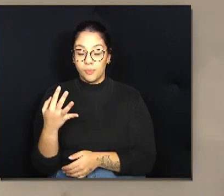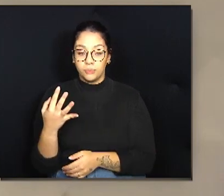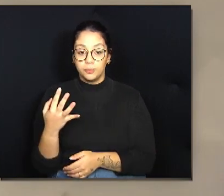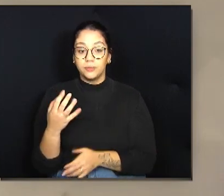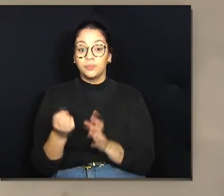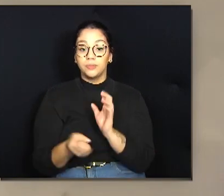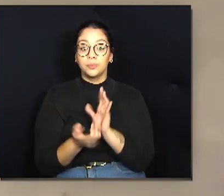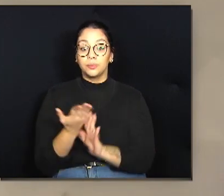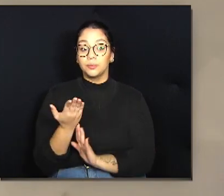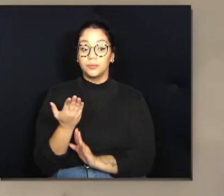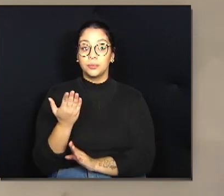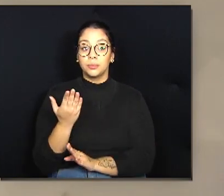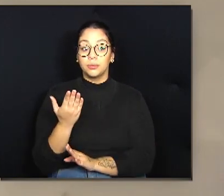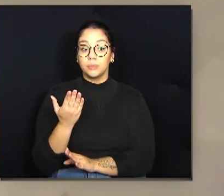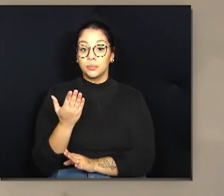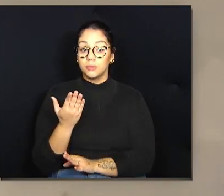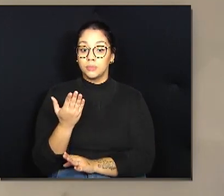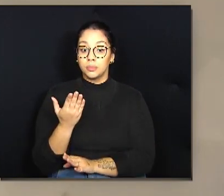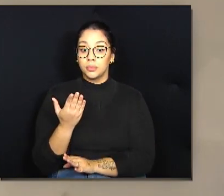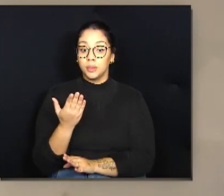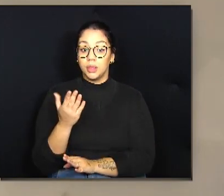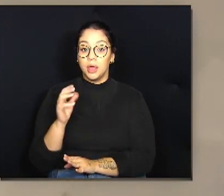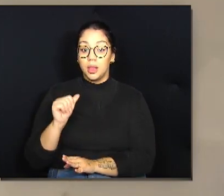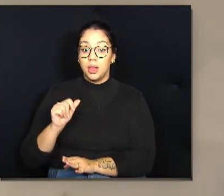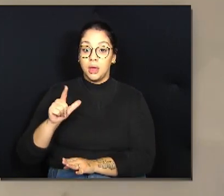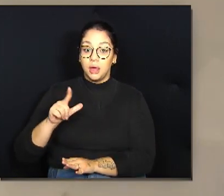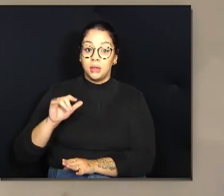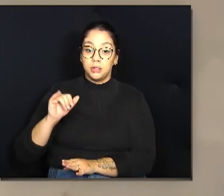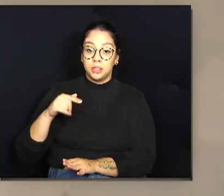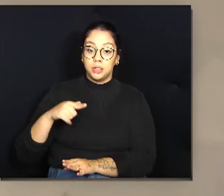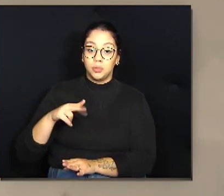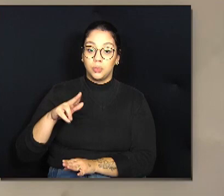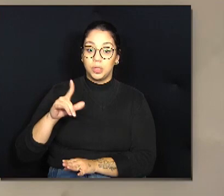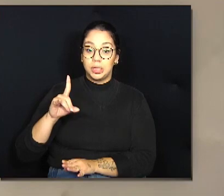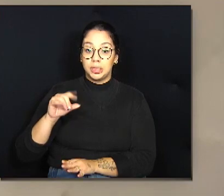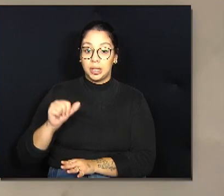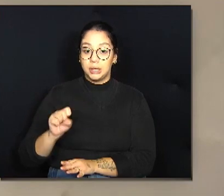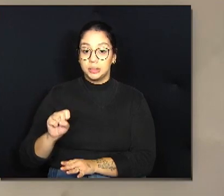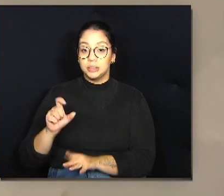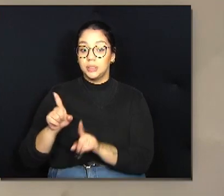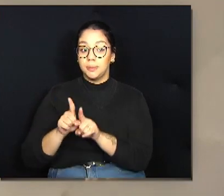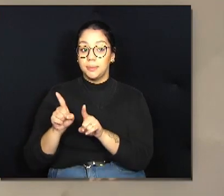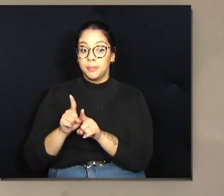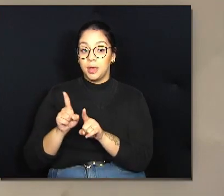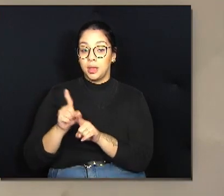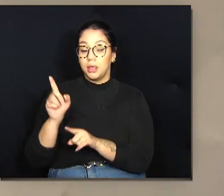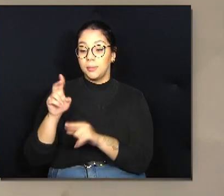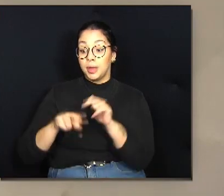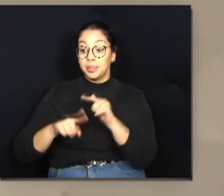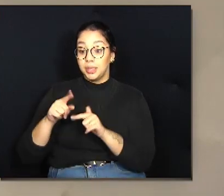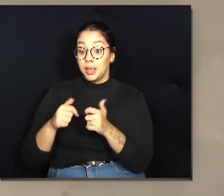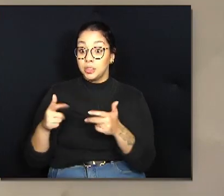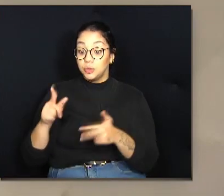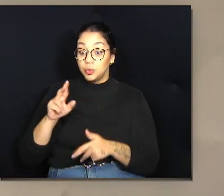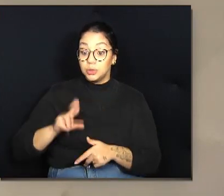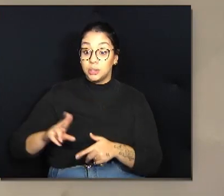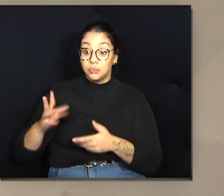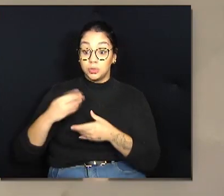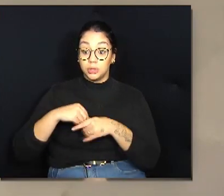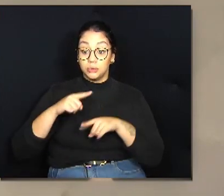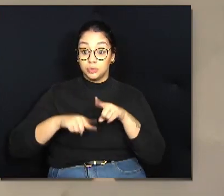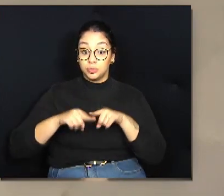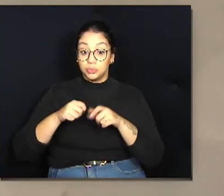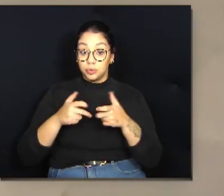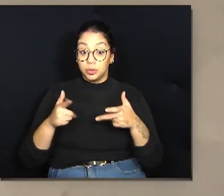novas alíquotas, também quanto aos materiais utilizados dentro da construção, que são utilizados para fazer a